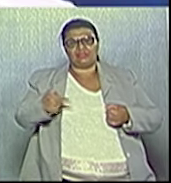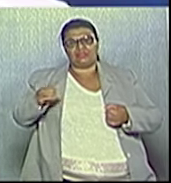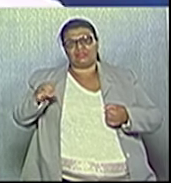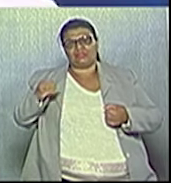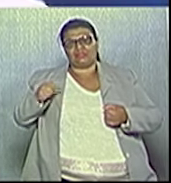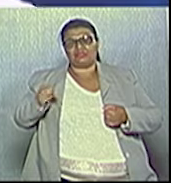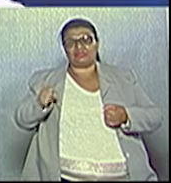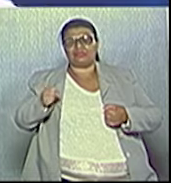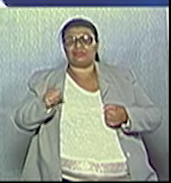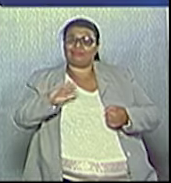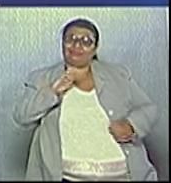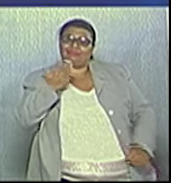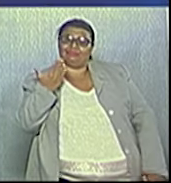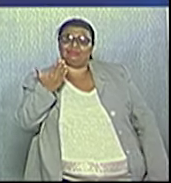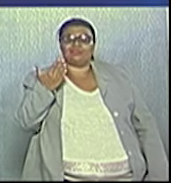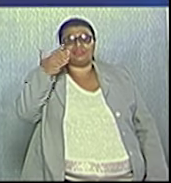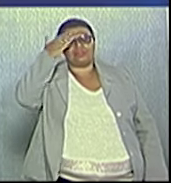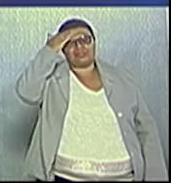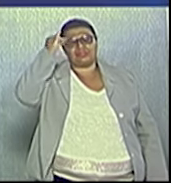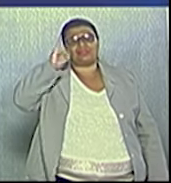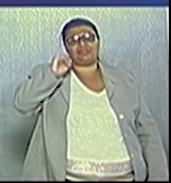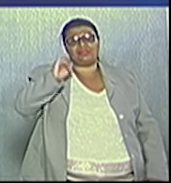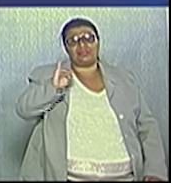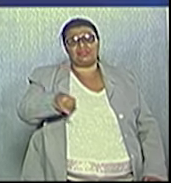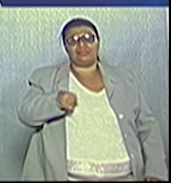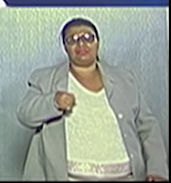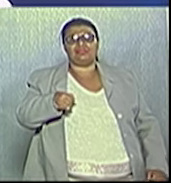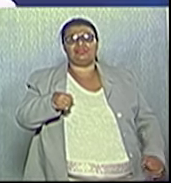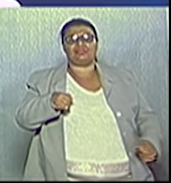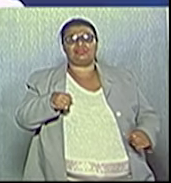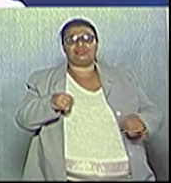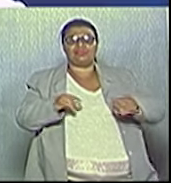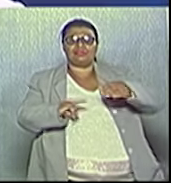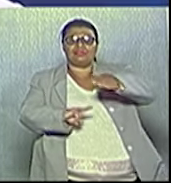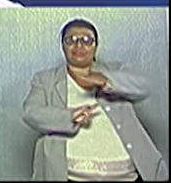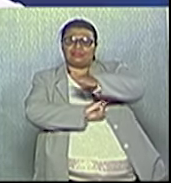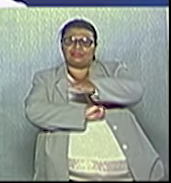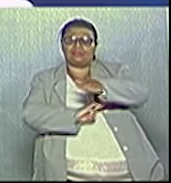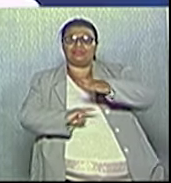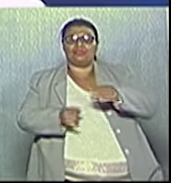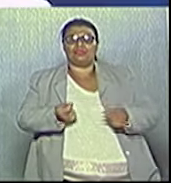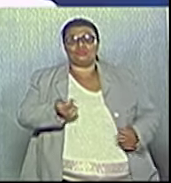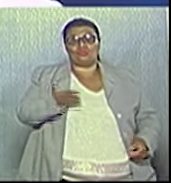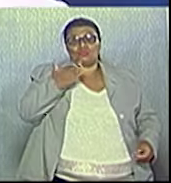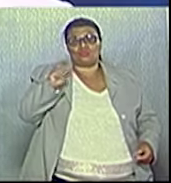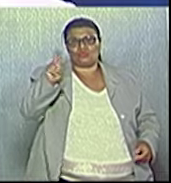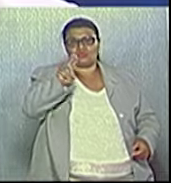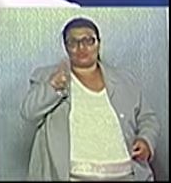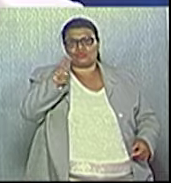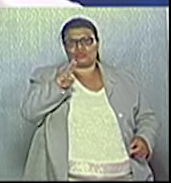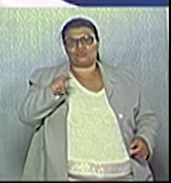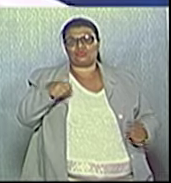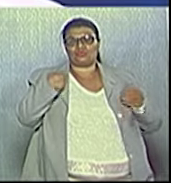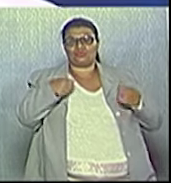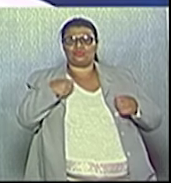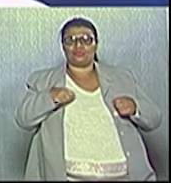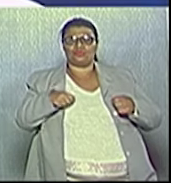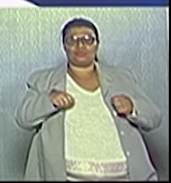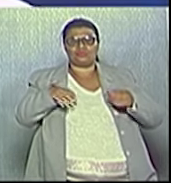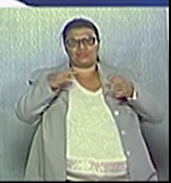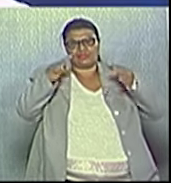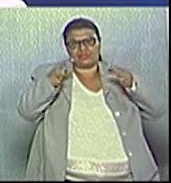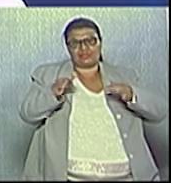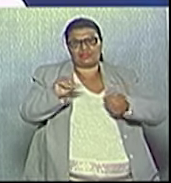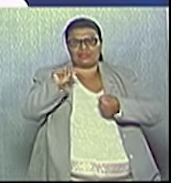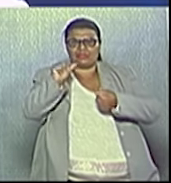aconteceu. Sabemos, sim, que a Terceira Ponte é uma obra bastante difícil, uma obra cara, mas que ela precisa ser assumida